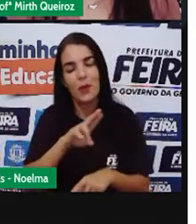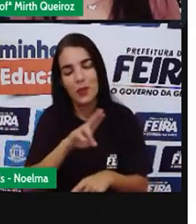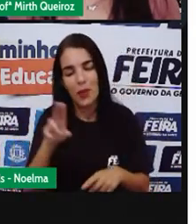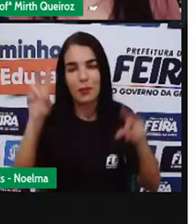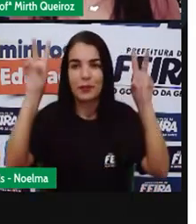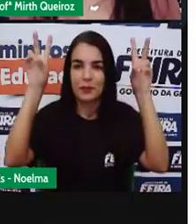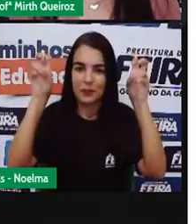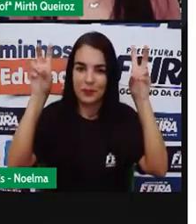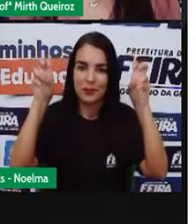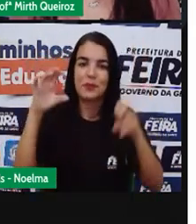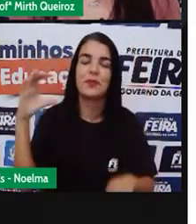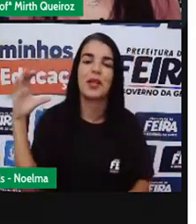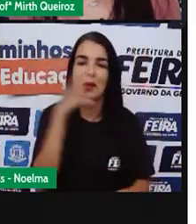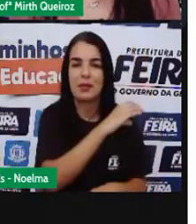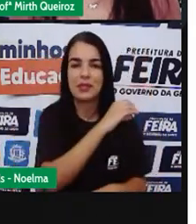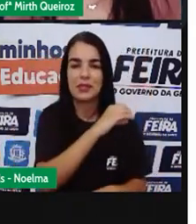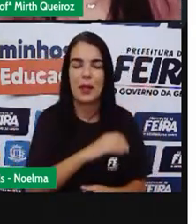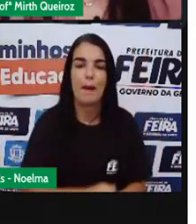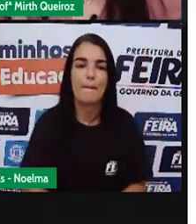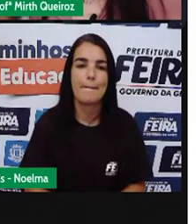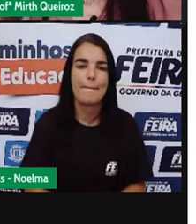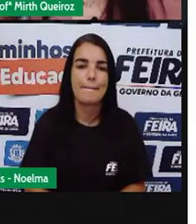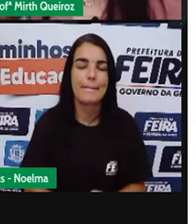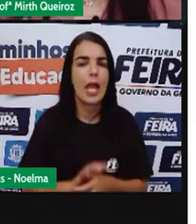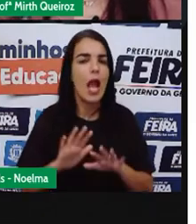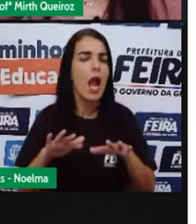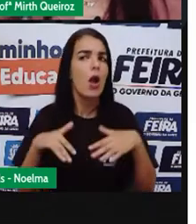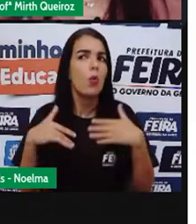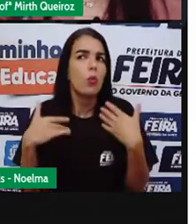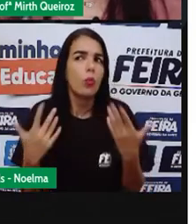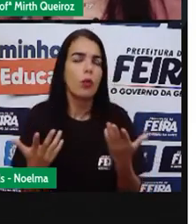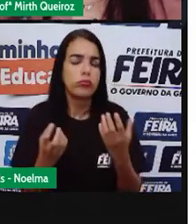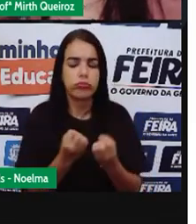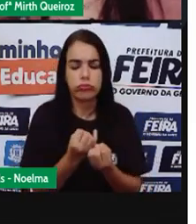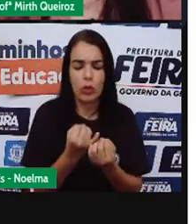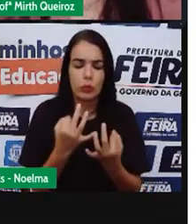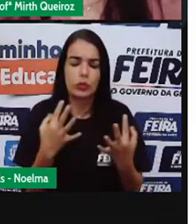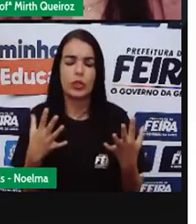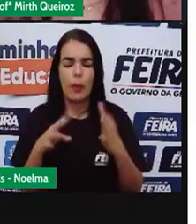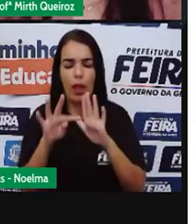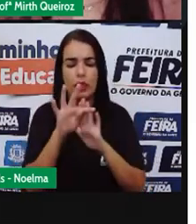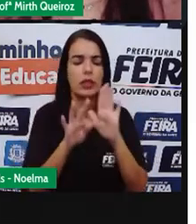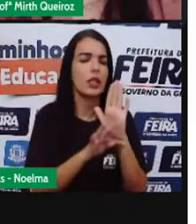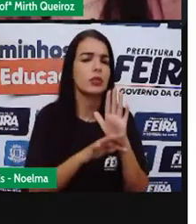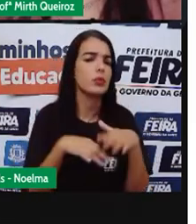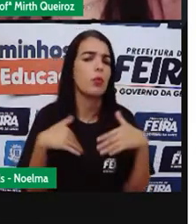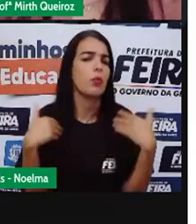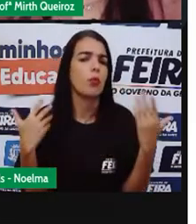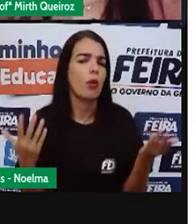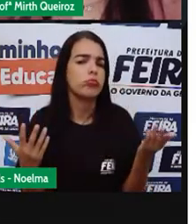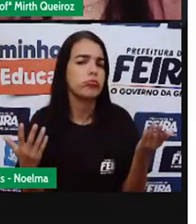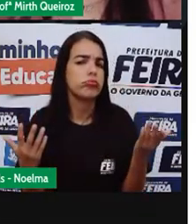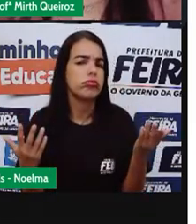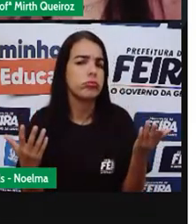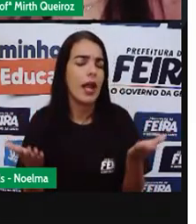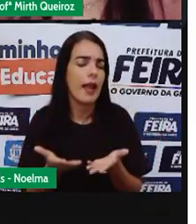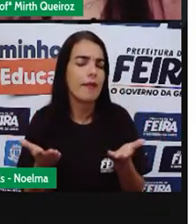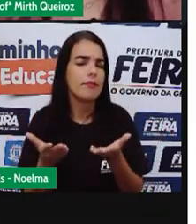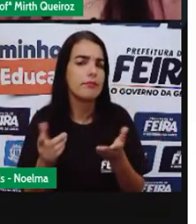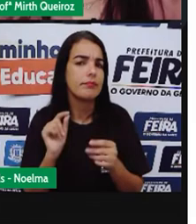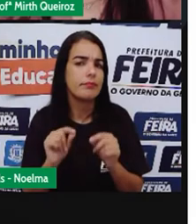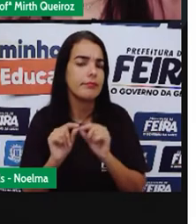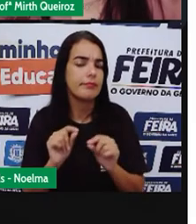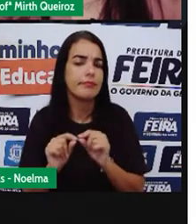Emergência. Qual o tipo de texto que nós acabamos de ler? Que tipo de texto é esse?